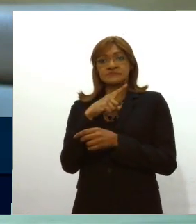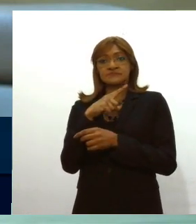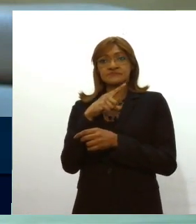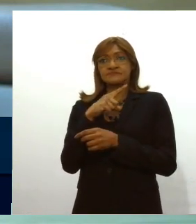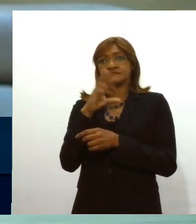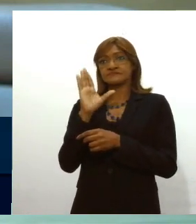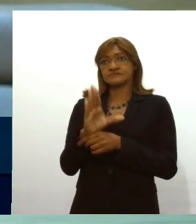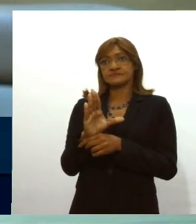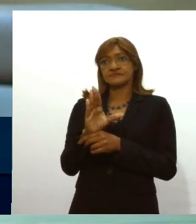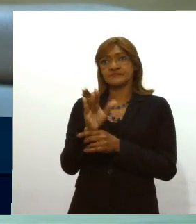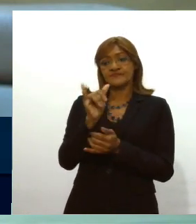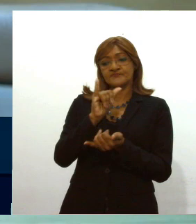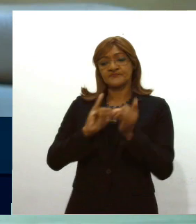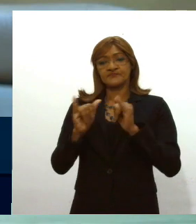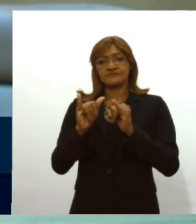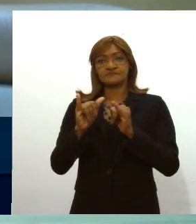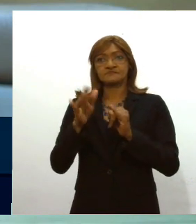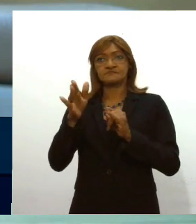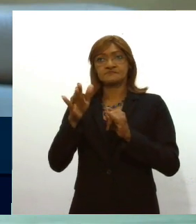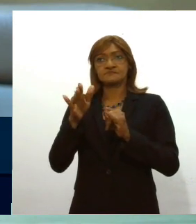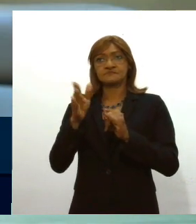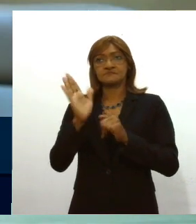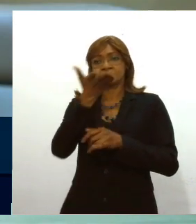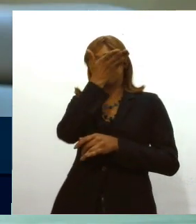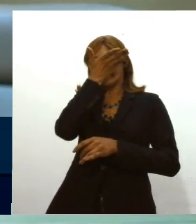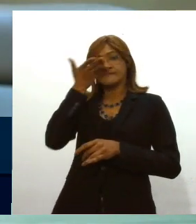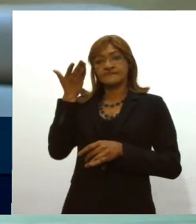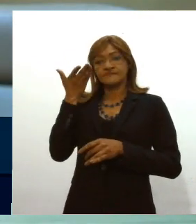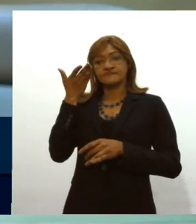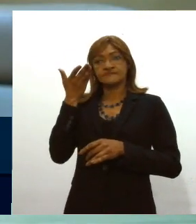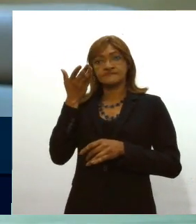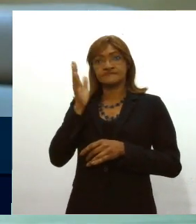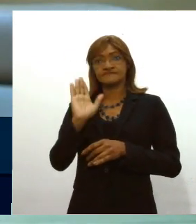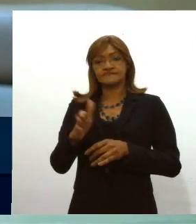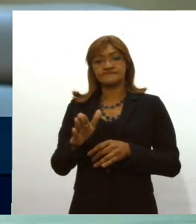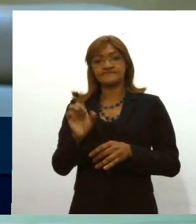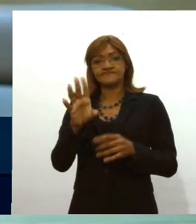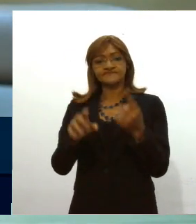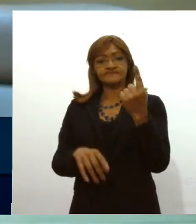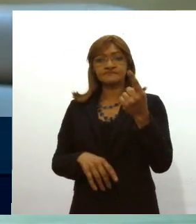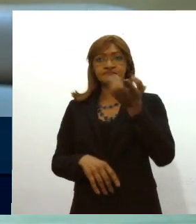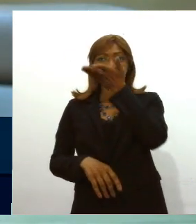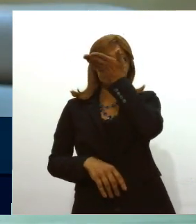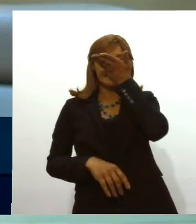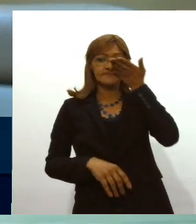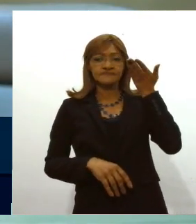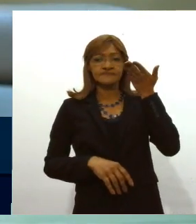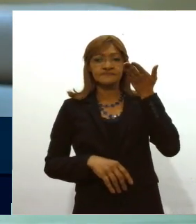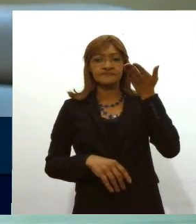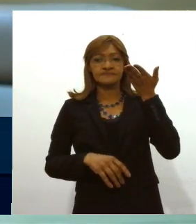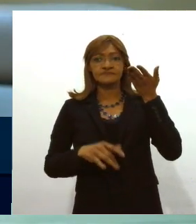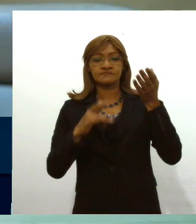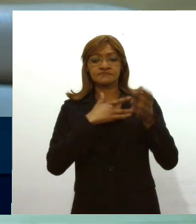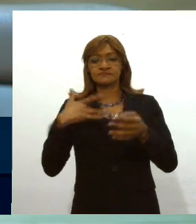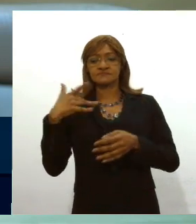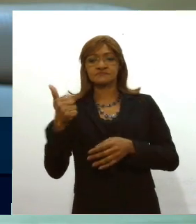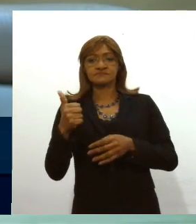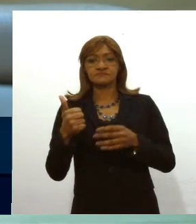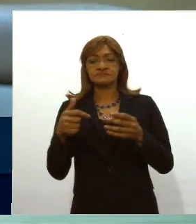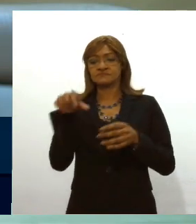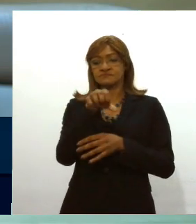das mais de 400, a maconha, uma, que serve para a saúde. Então, as outras 399,